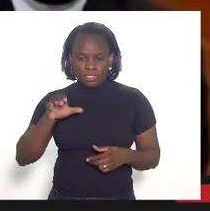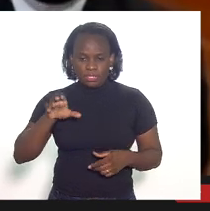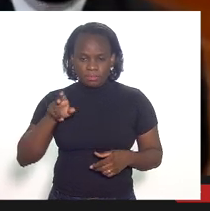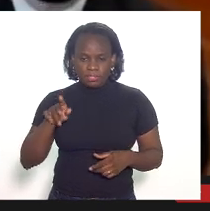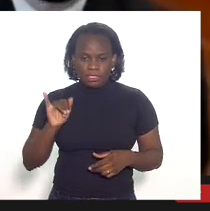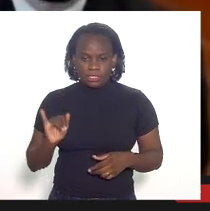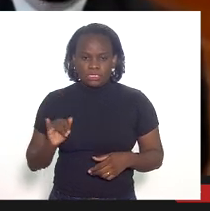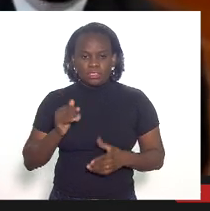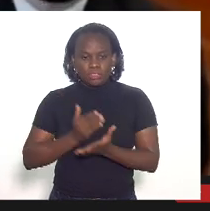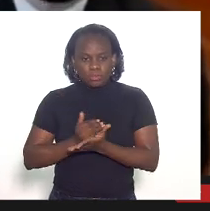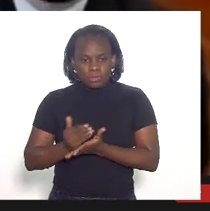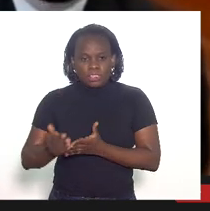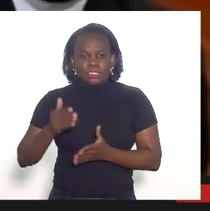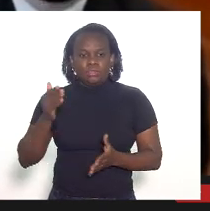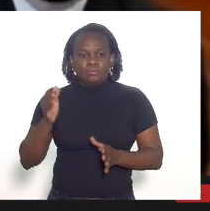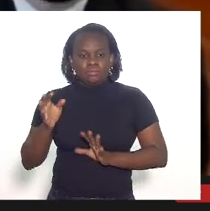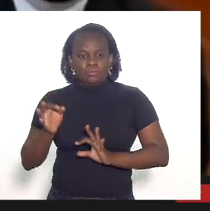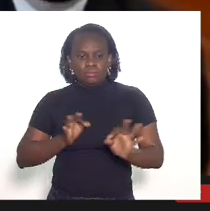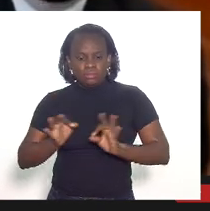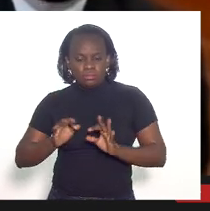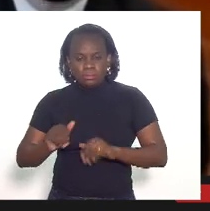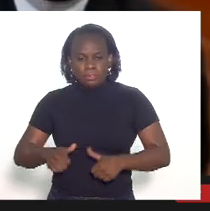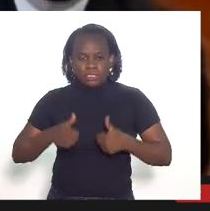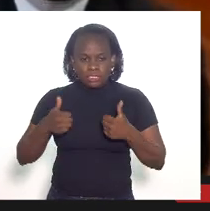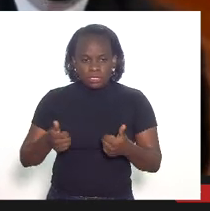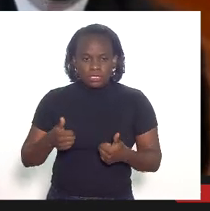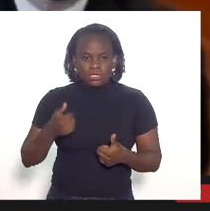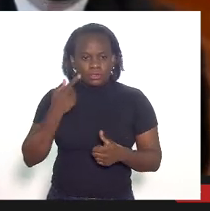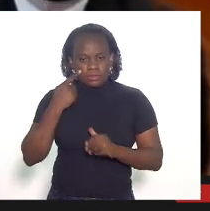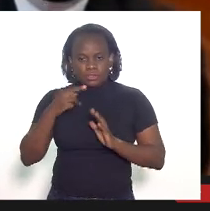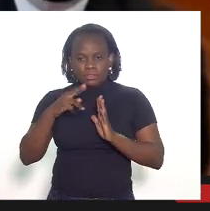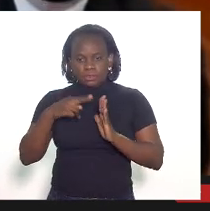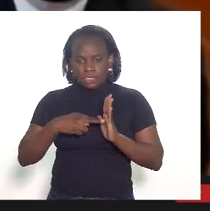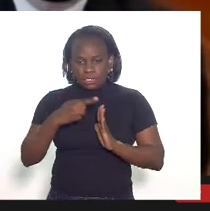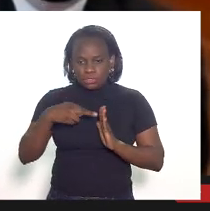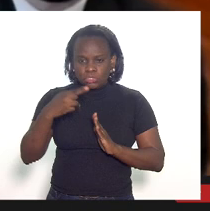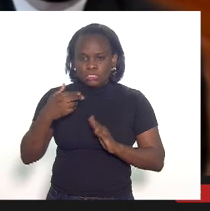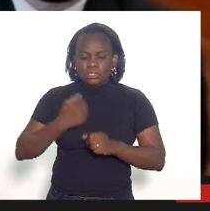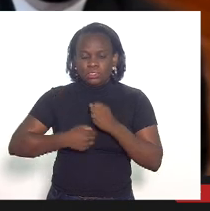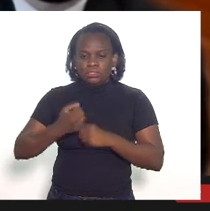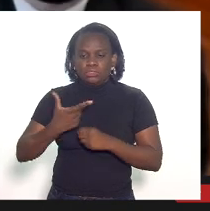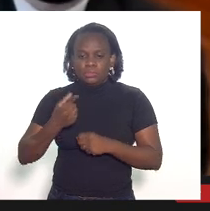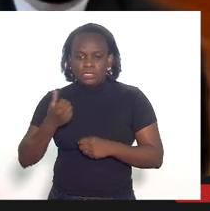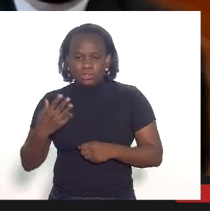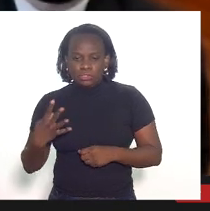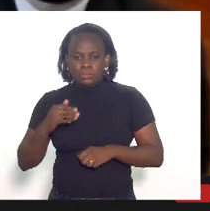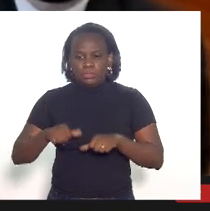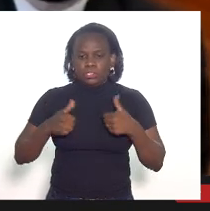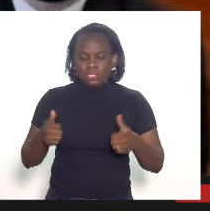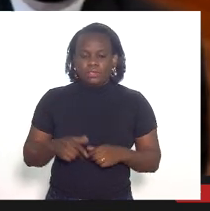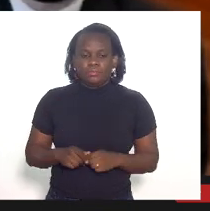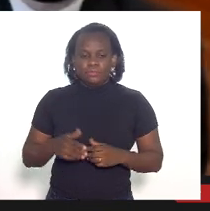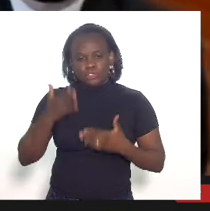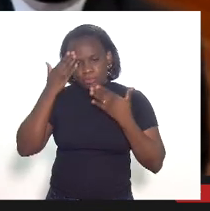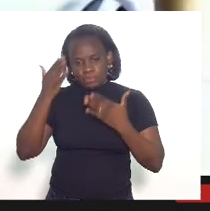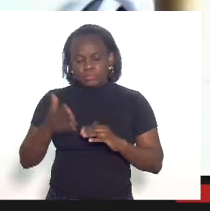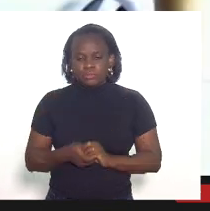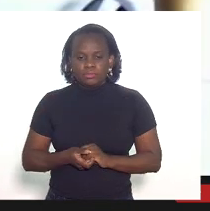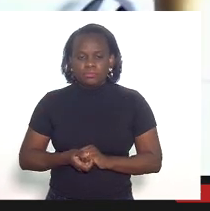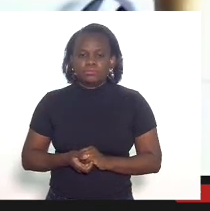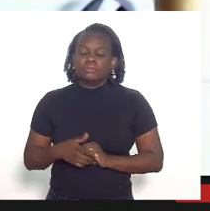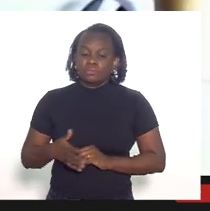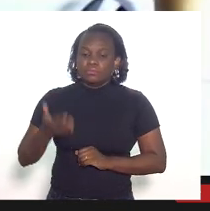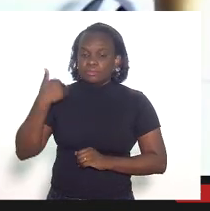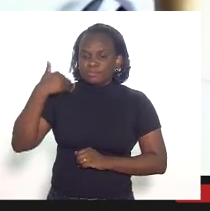nós darmos início ao processo de aprimoramento da resolução de 2014 de 2014 muito obrigado eu que